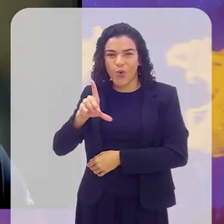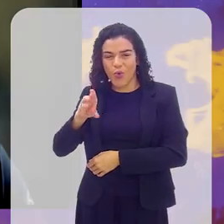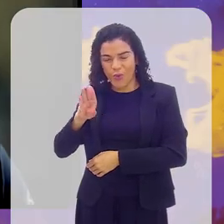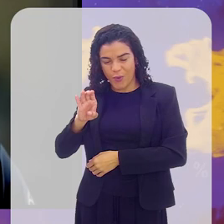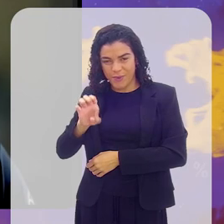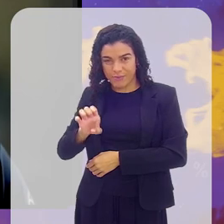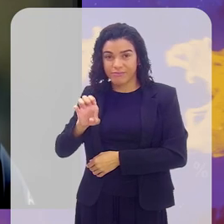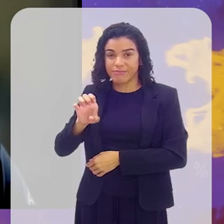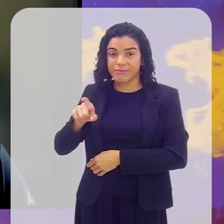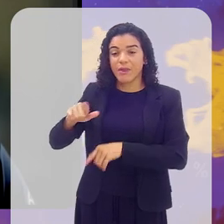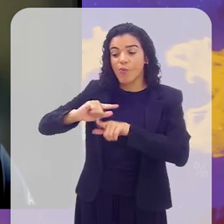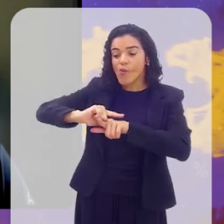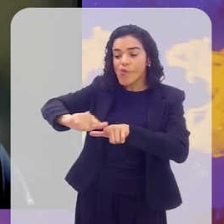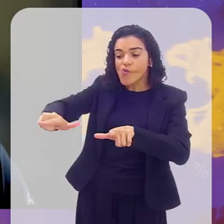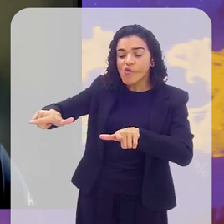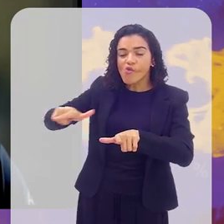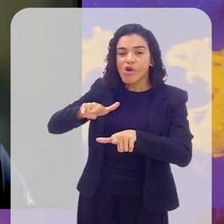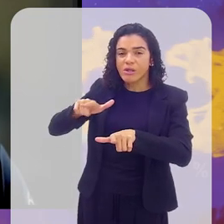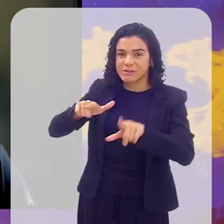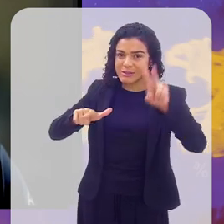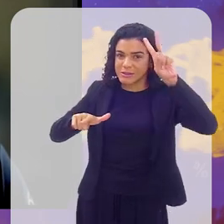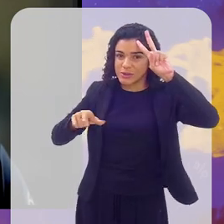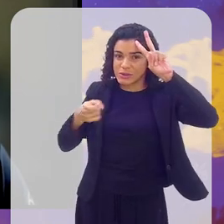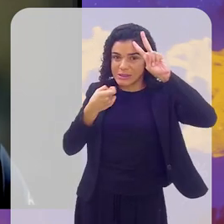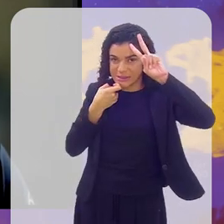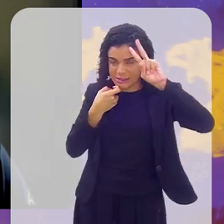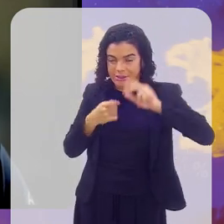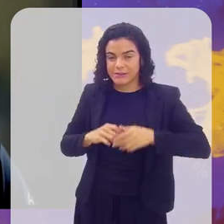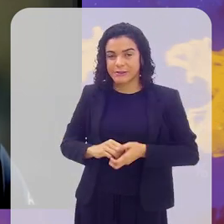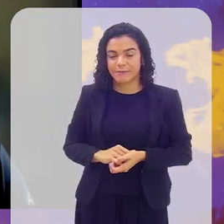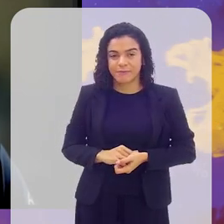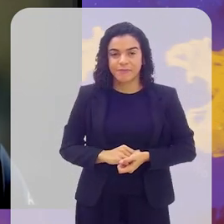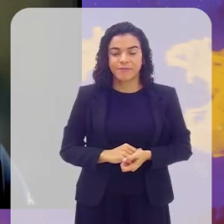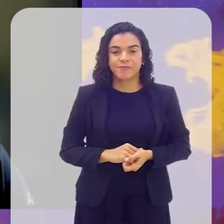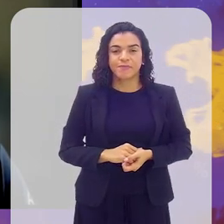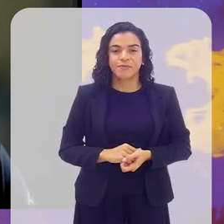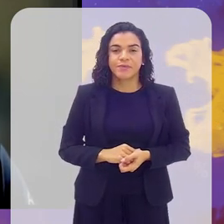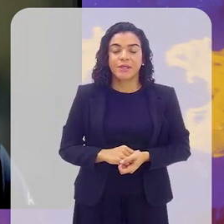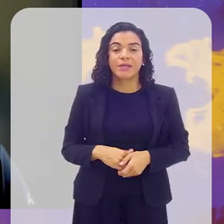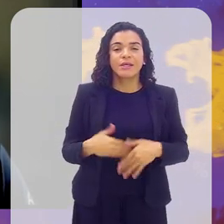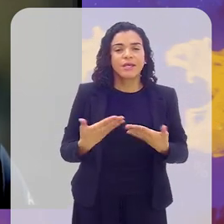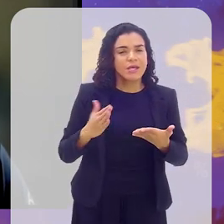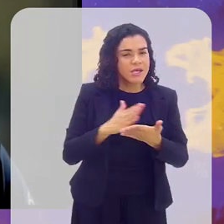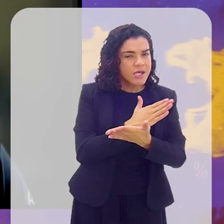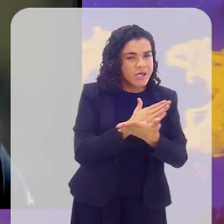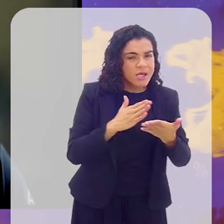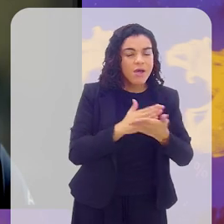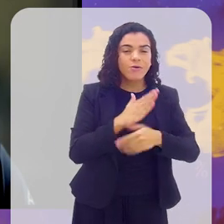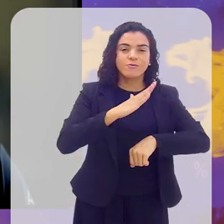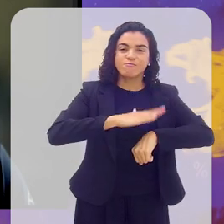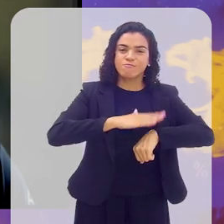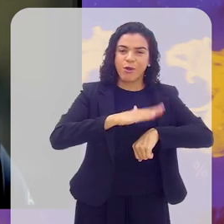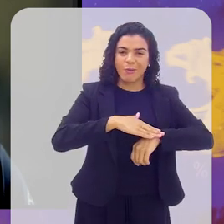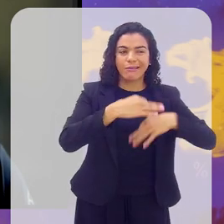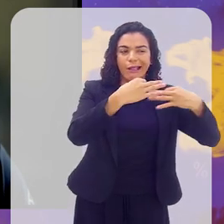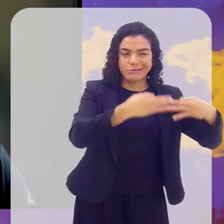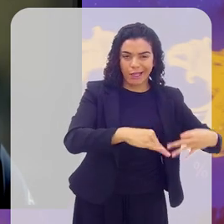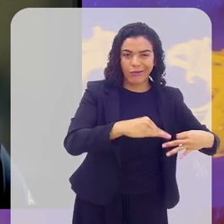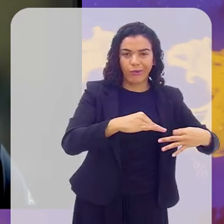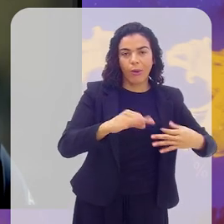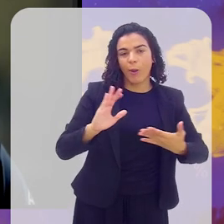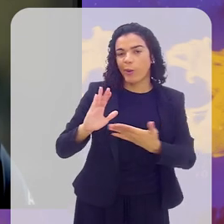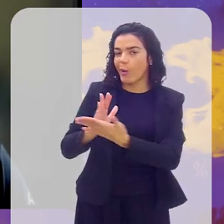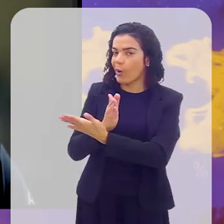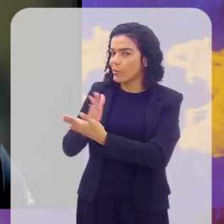que eles estão mais vazios, que é o dia de semana, através desses convênios. Em alguns